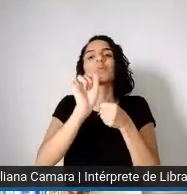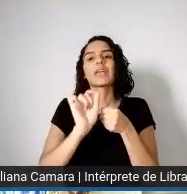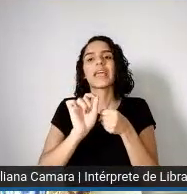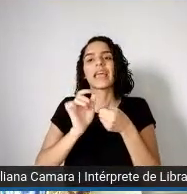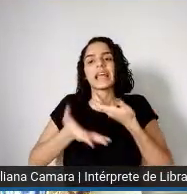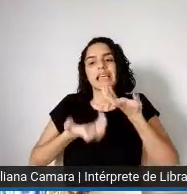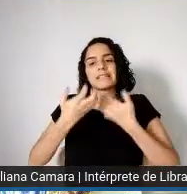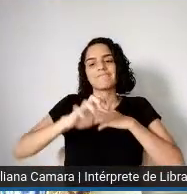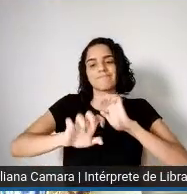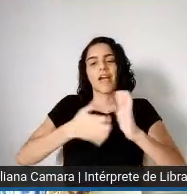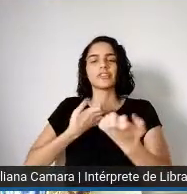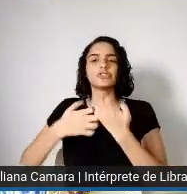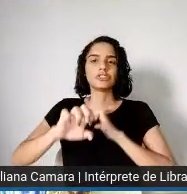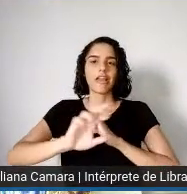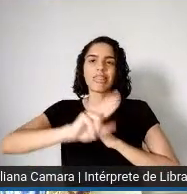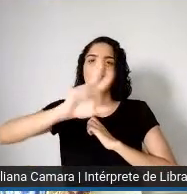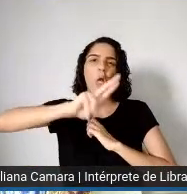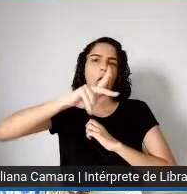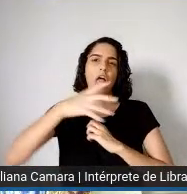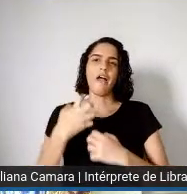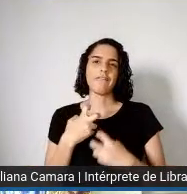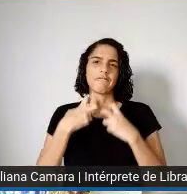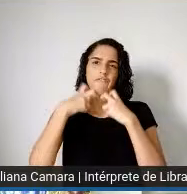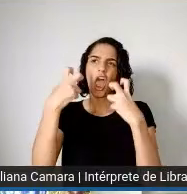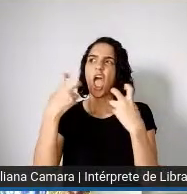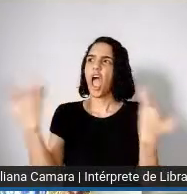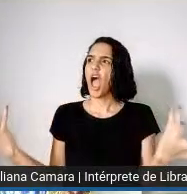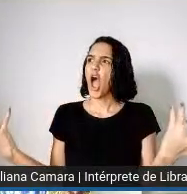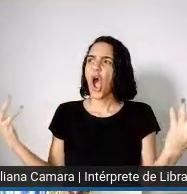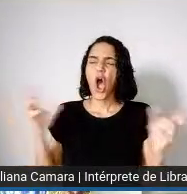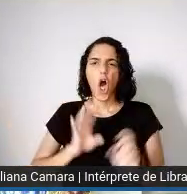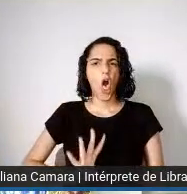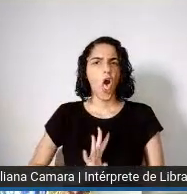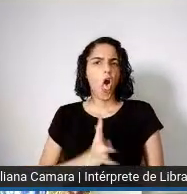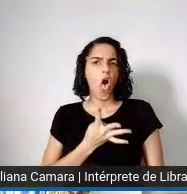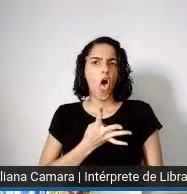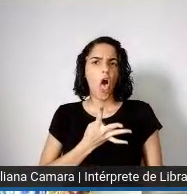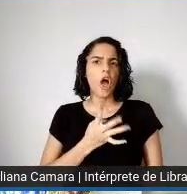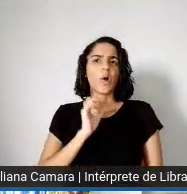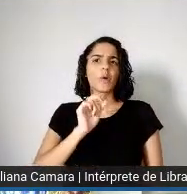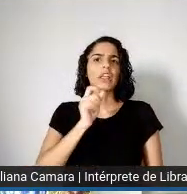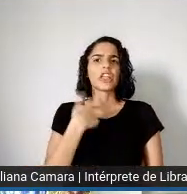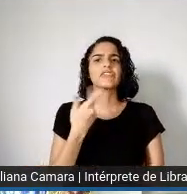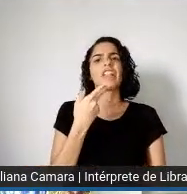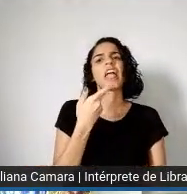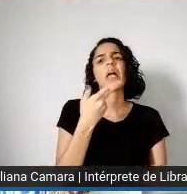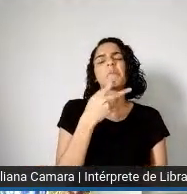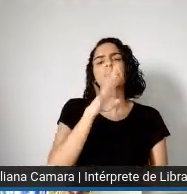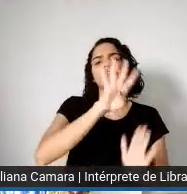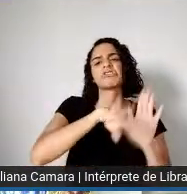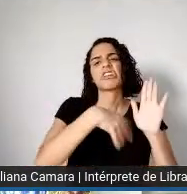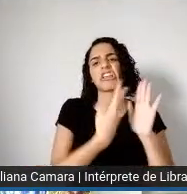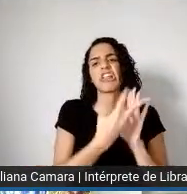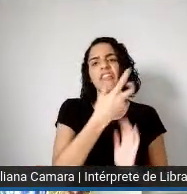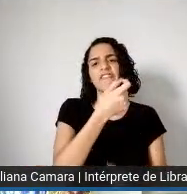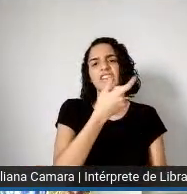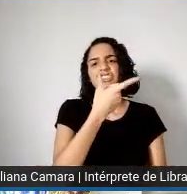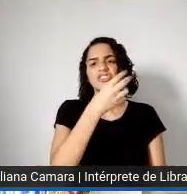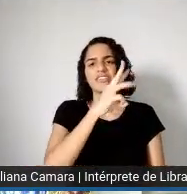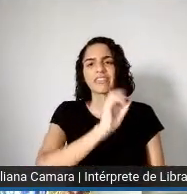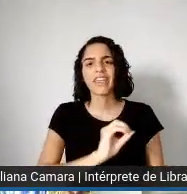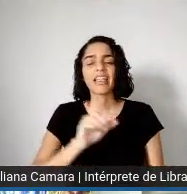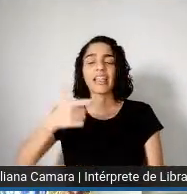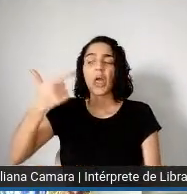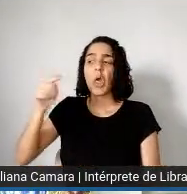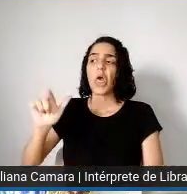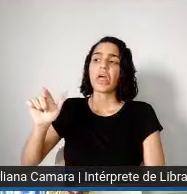esta vergonha cínica, aonde se fala, de um lado, de agenda 2030, e, de outro lado, se deixa a maior